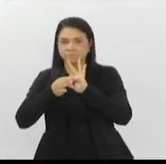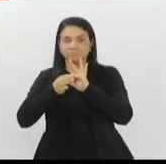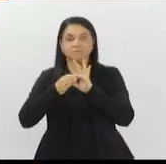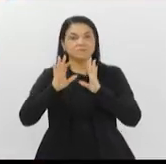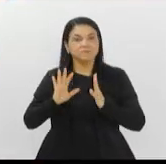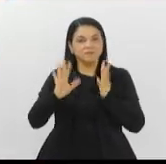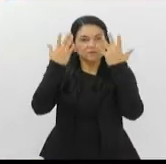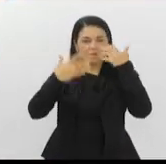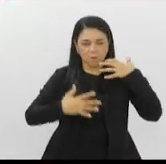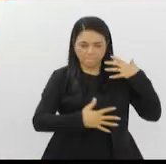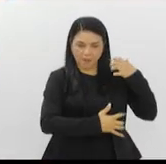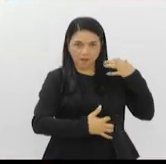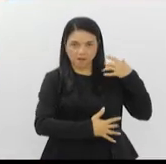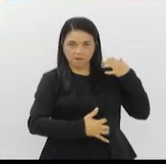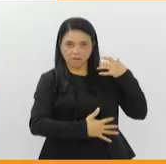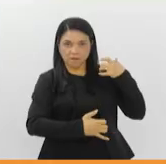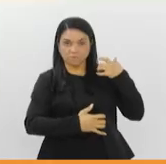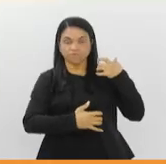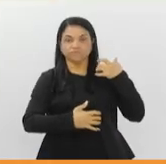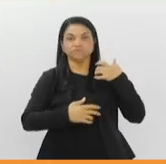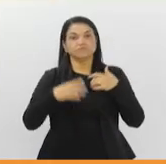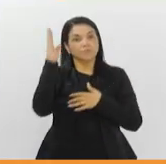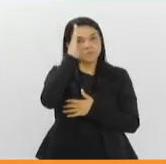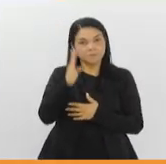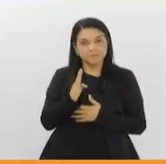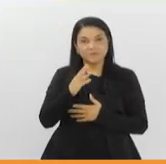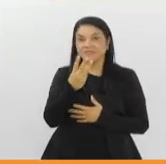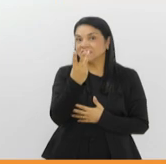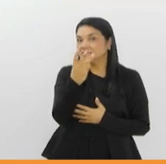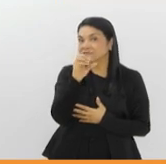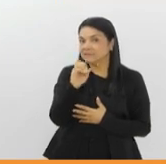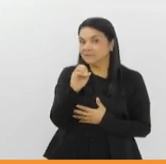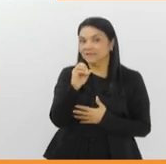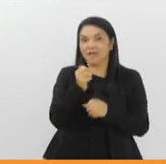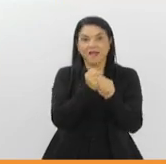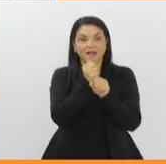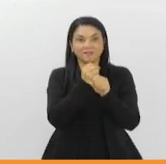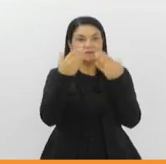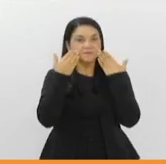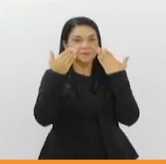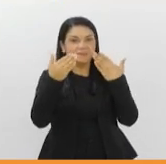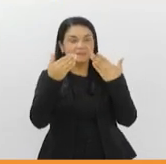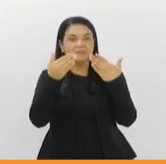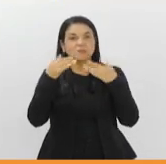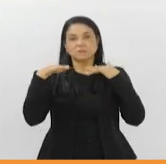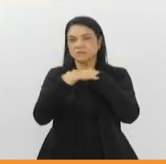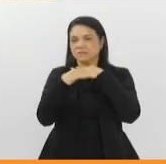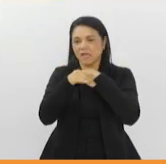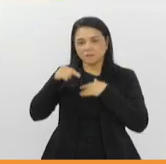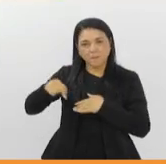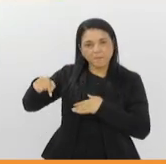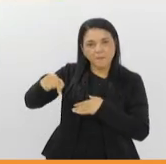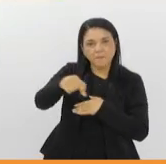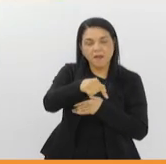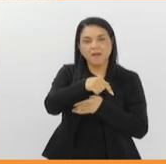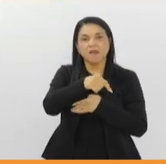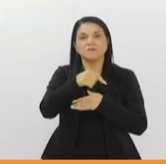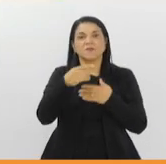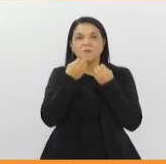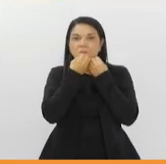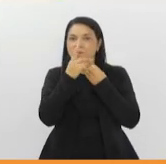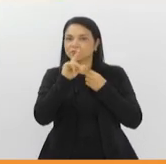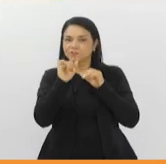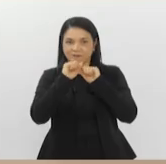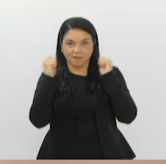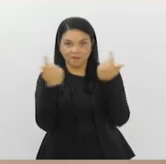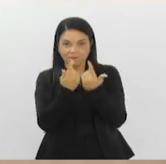festival de violoncelo do país comemora 30 anos com apresentações em vários pontos do Rio. O Bom Dia Alerj começa